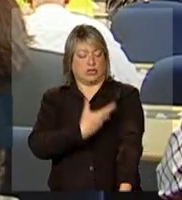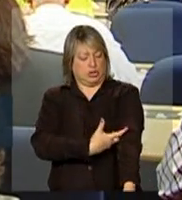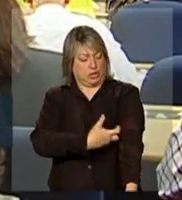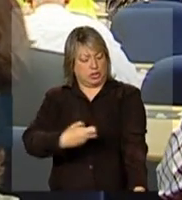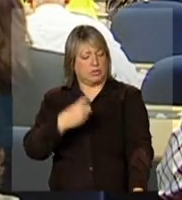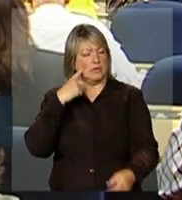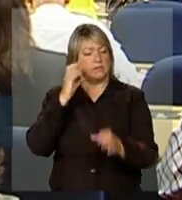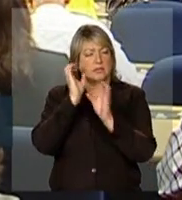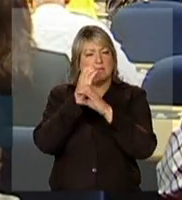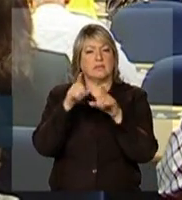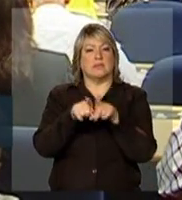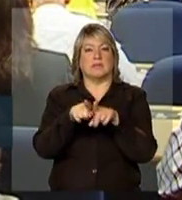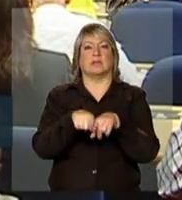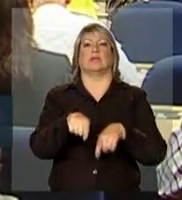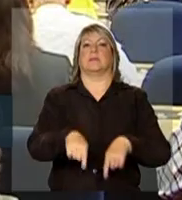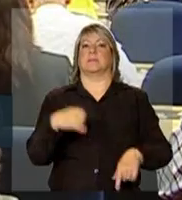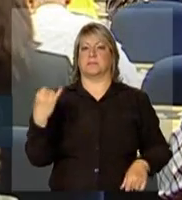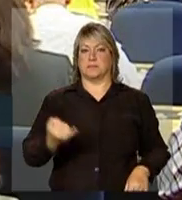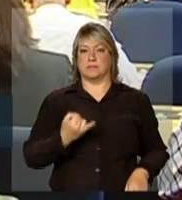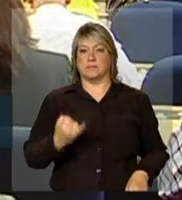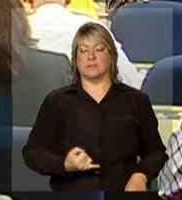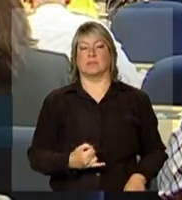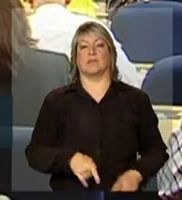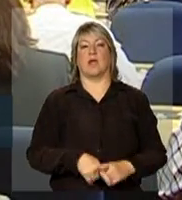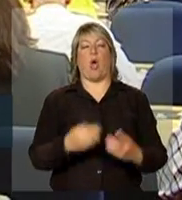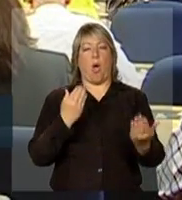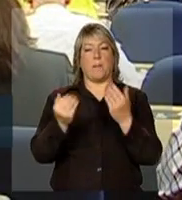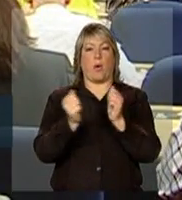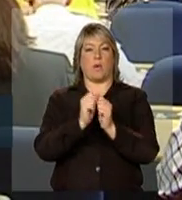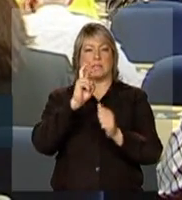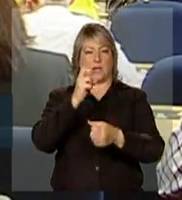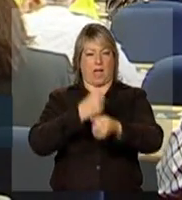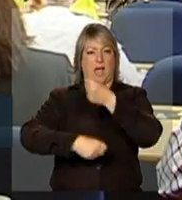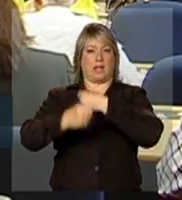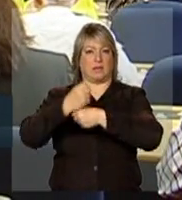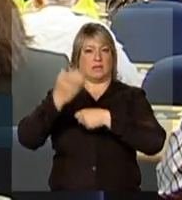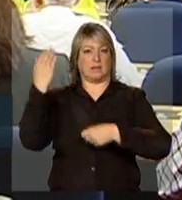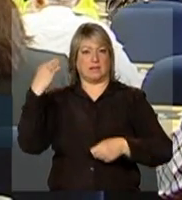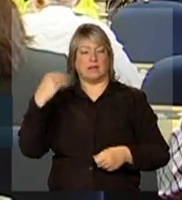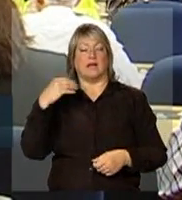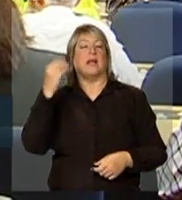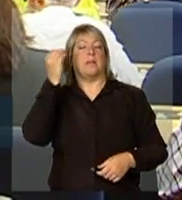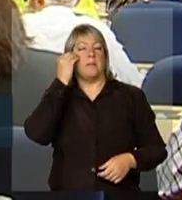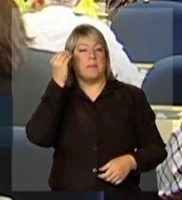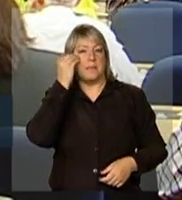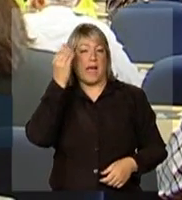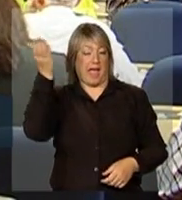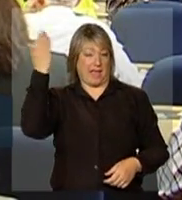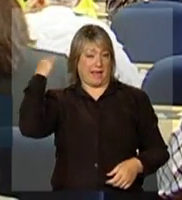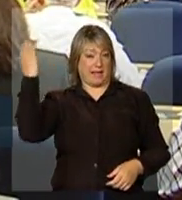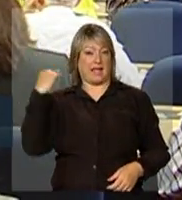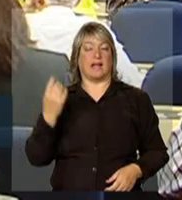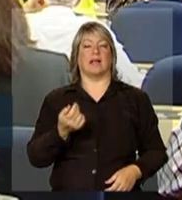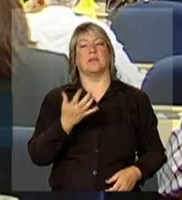que demonstra um incremento grande se a gente comparar com 5 anos atrás a gente testava pouco mais de 2 milhões de pessoas.